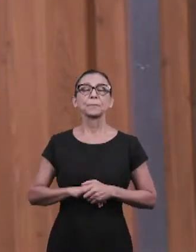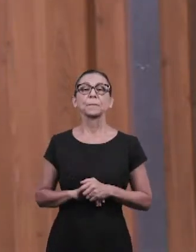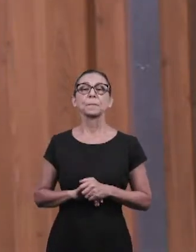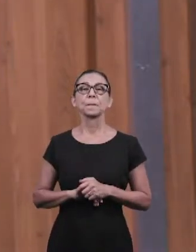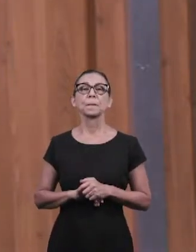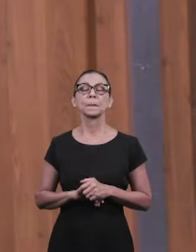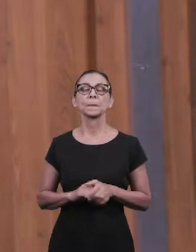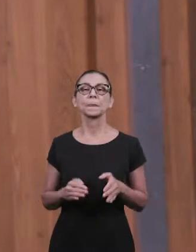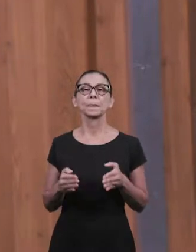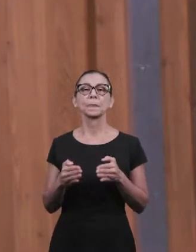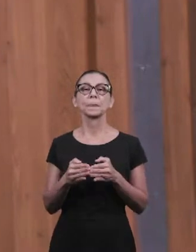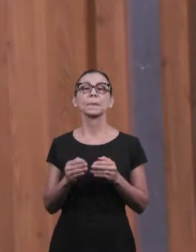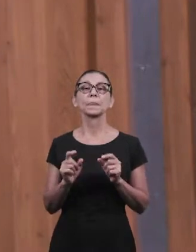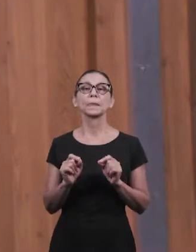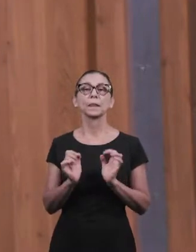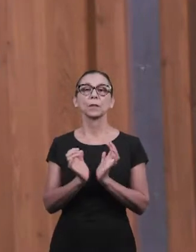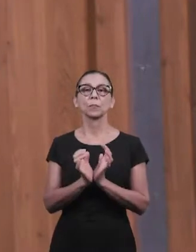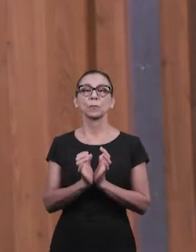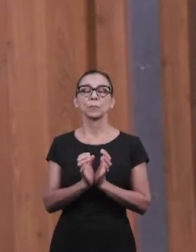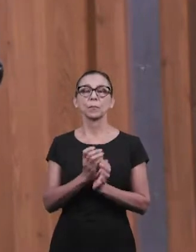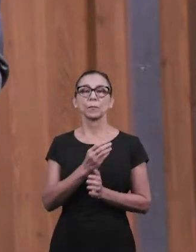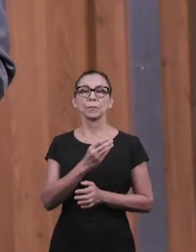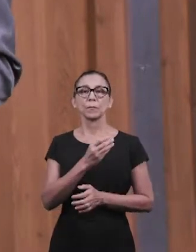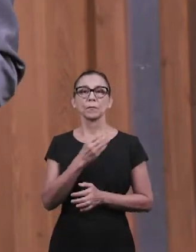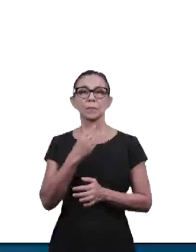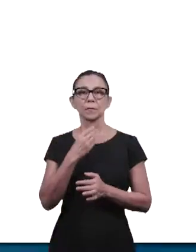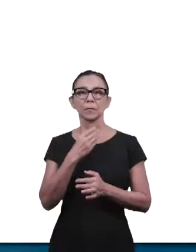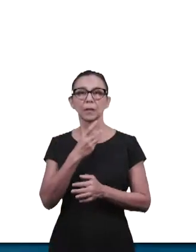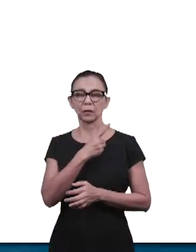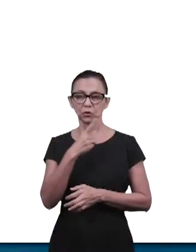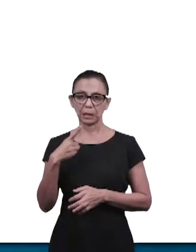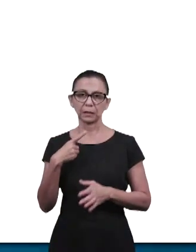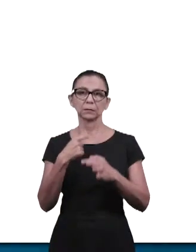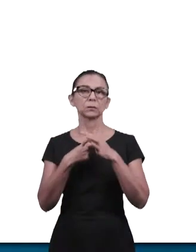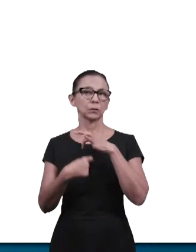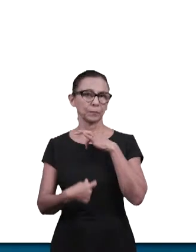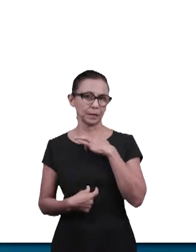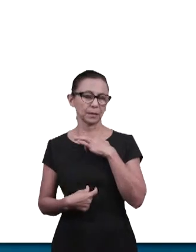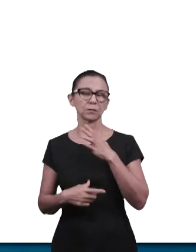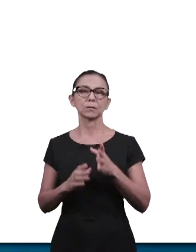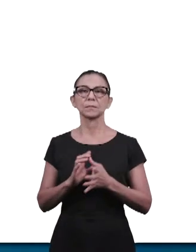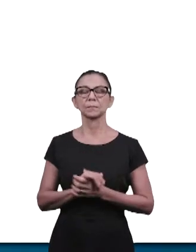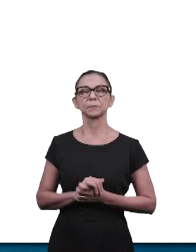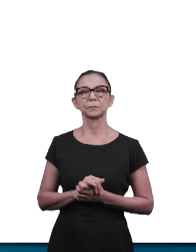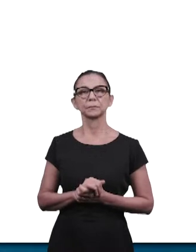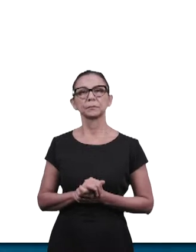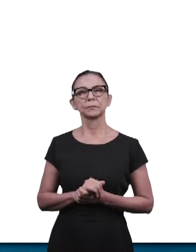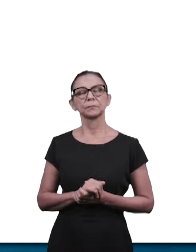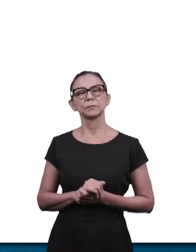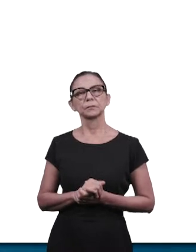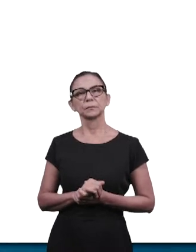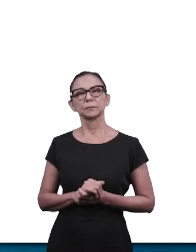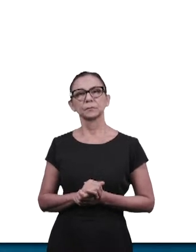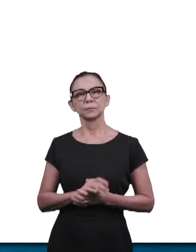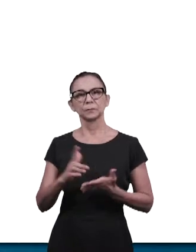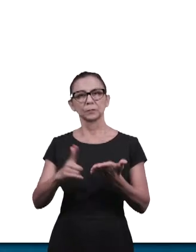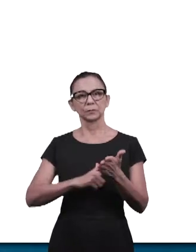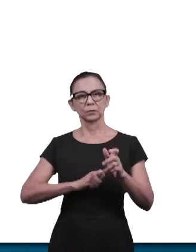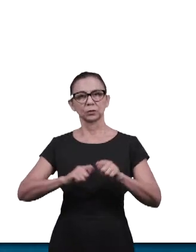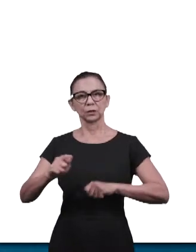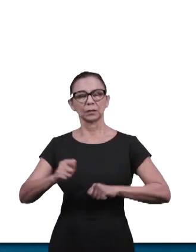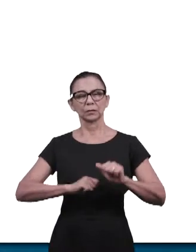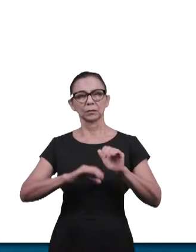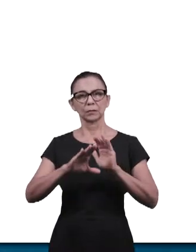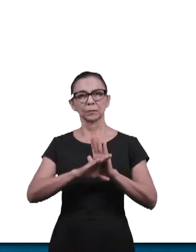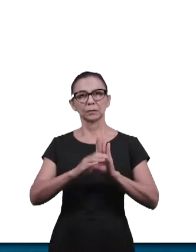obreiros e diáconos. Então a pergunta para obreiros e para diáconos. E diz assim, em Atos dos Apóstolos, capítulo seis, foram